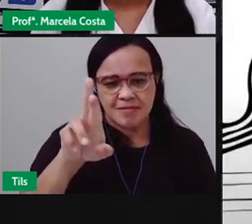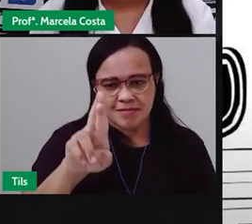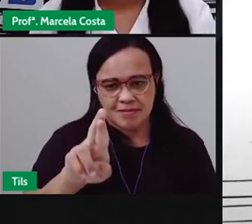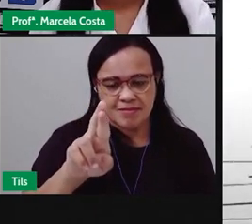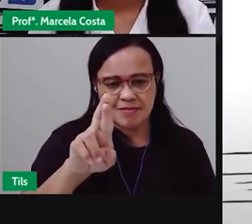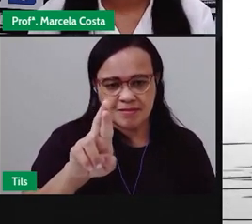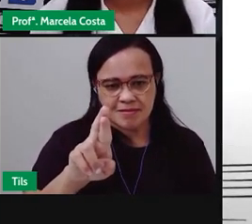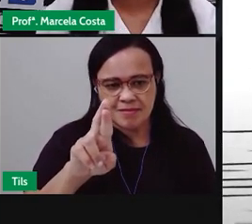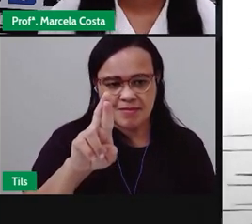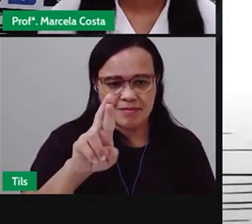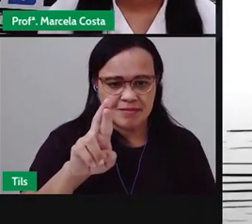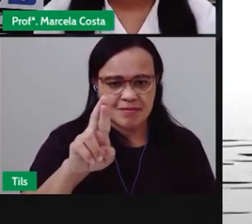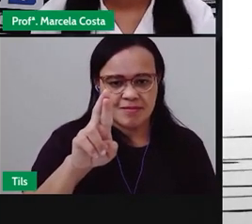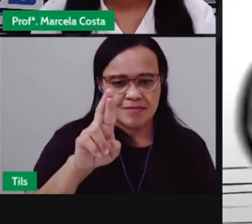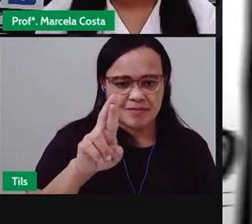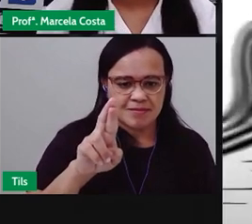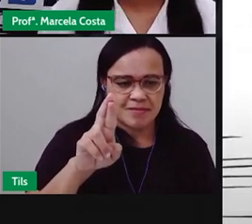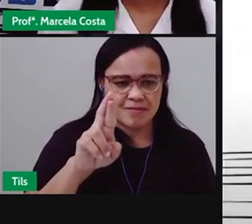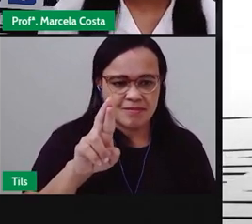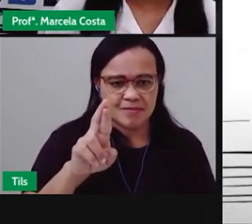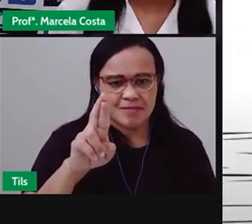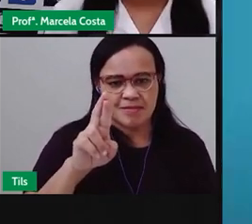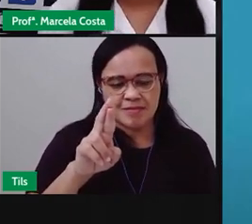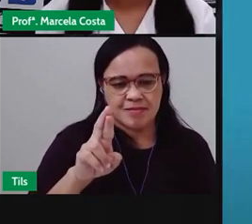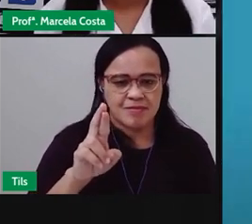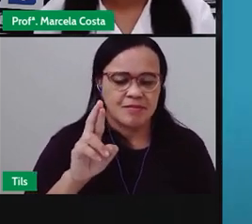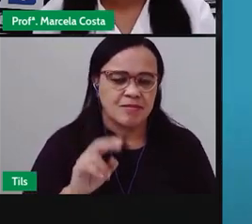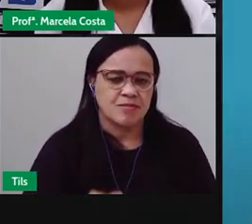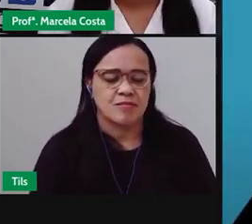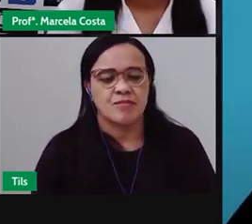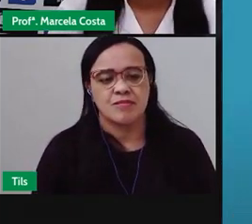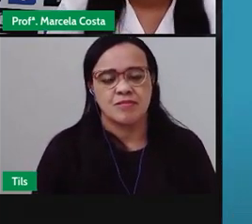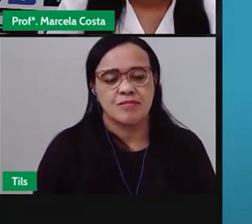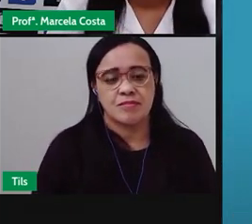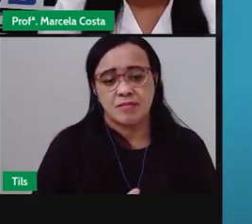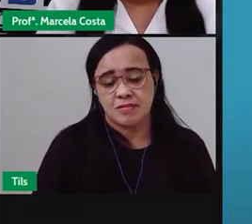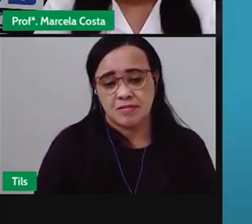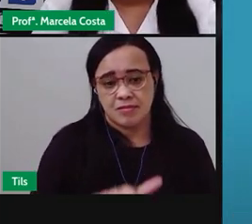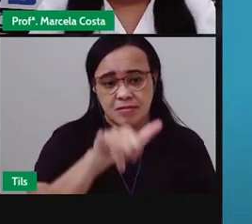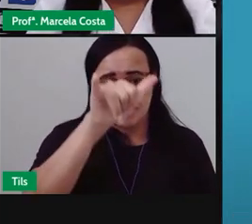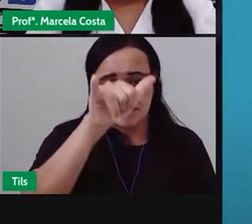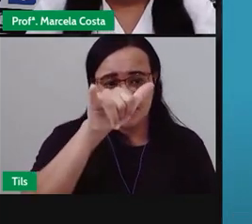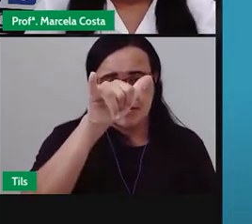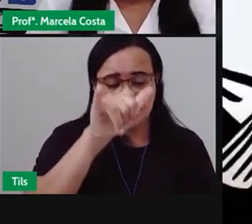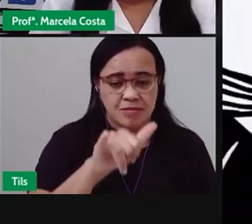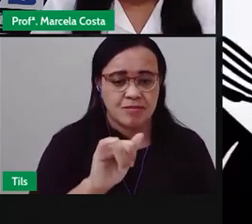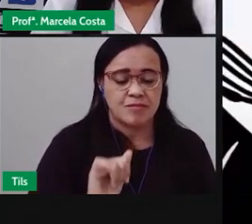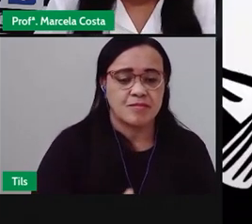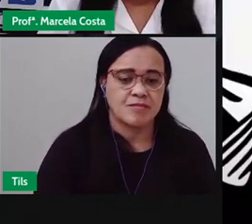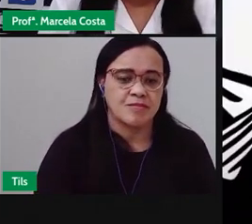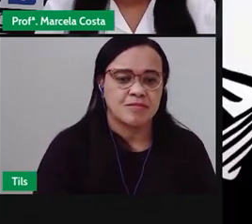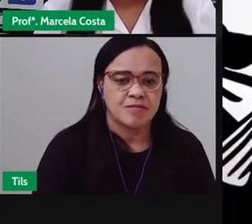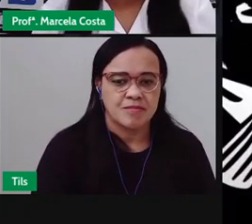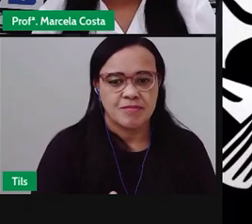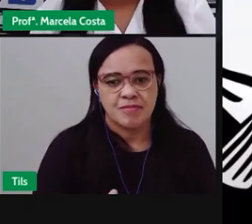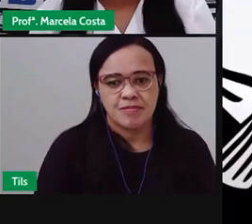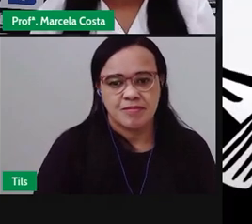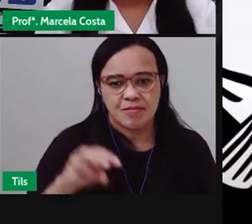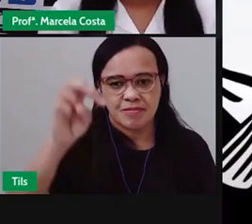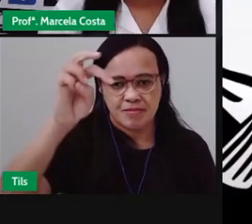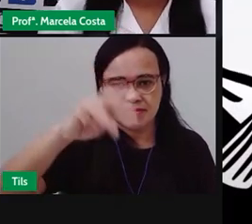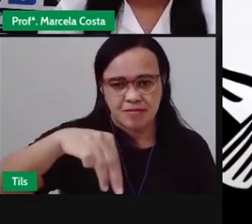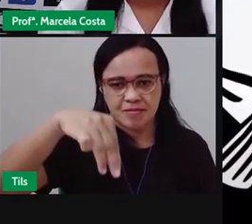nome de Rê, até o Y, o A é Piscione. O M é M,